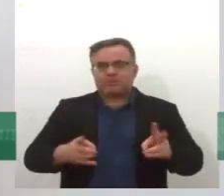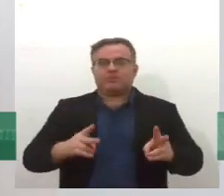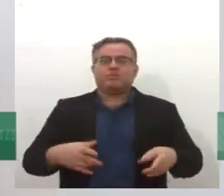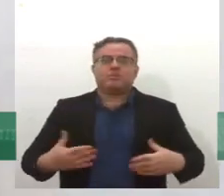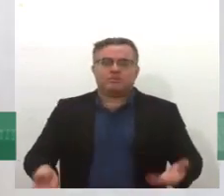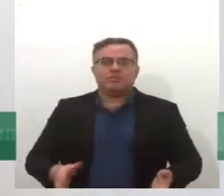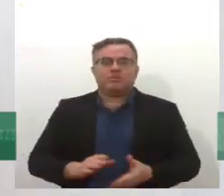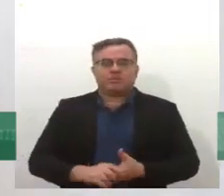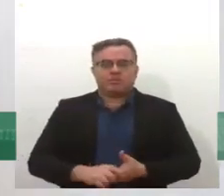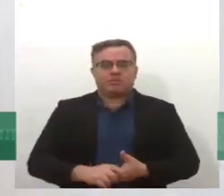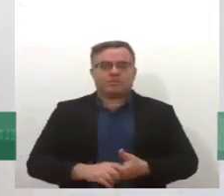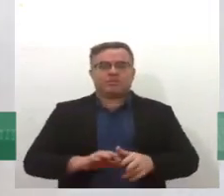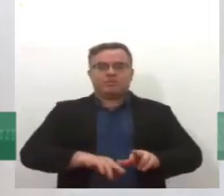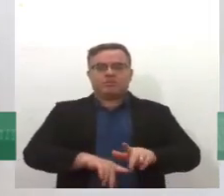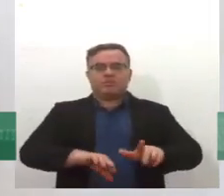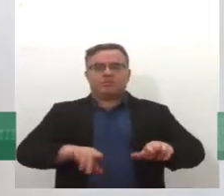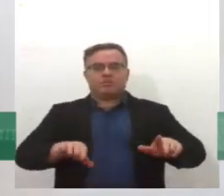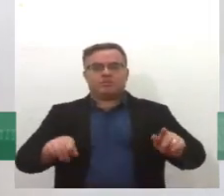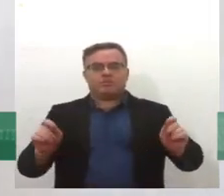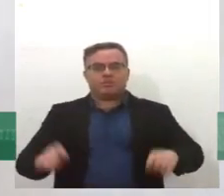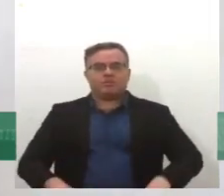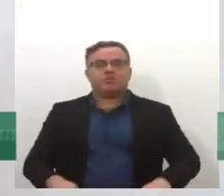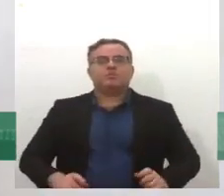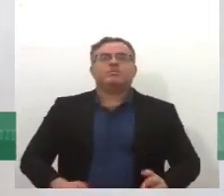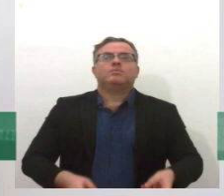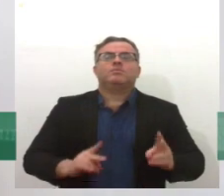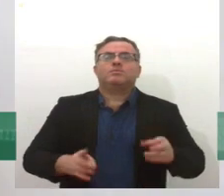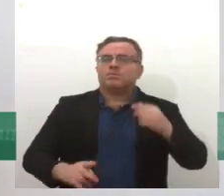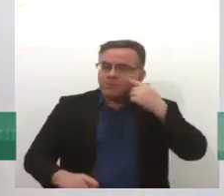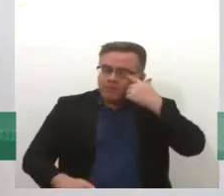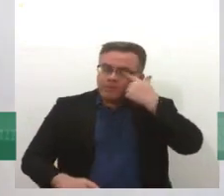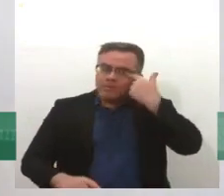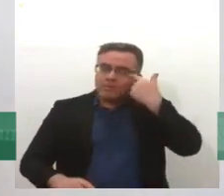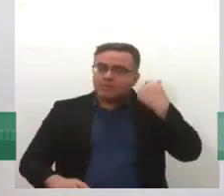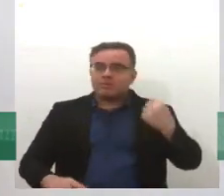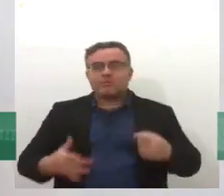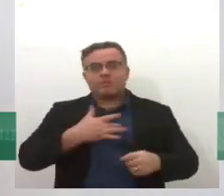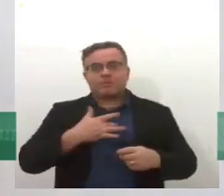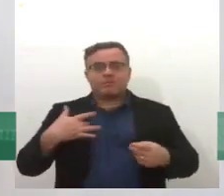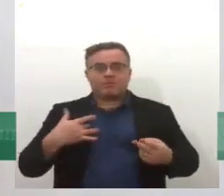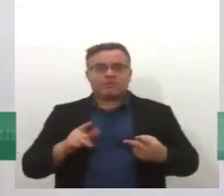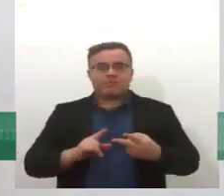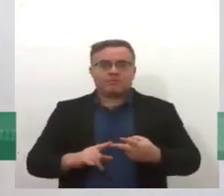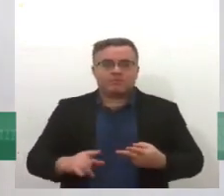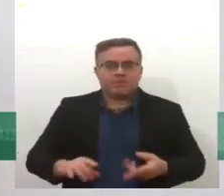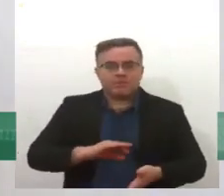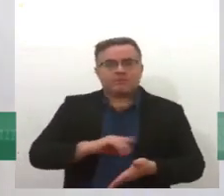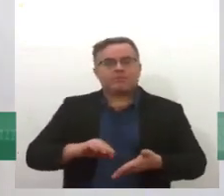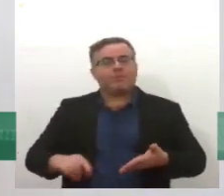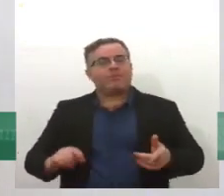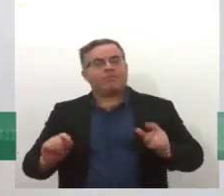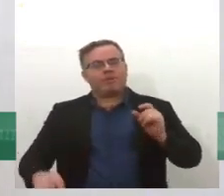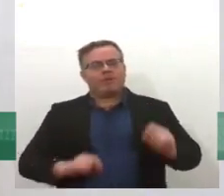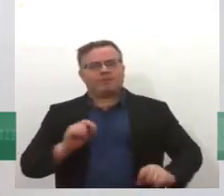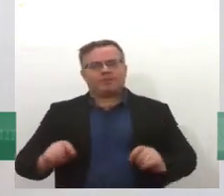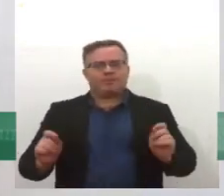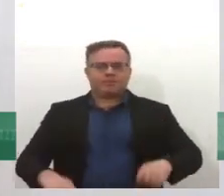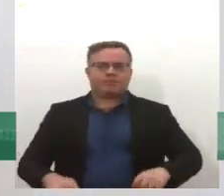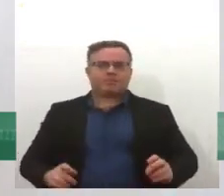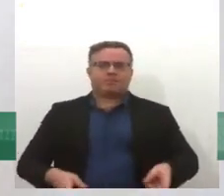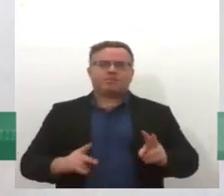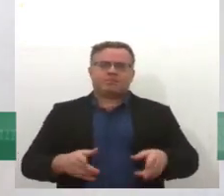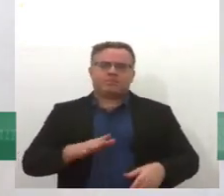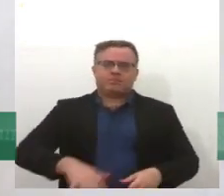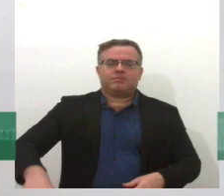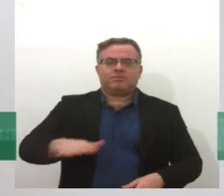diversa, diversa em serviços de saúde, CAPS, mas diversa também em serviços de atenção territorial.